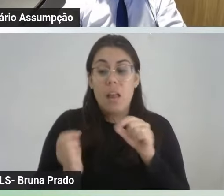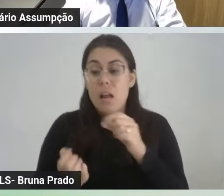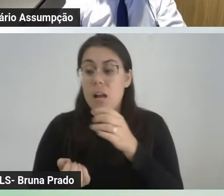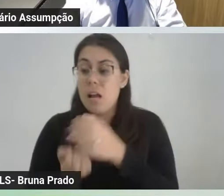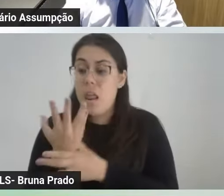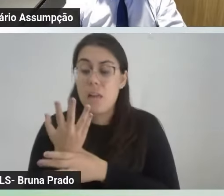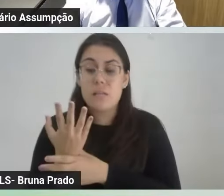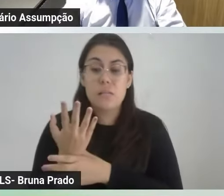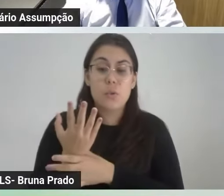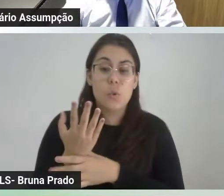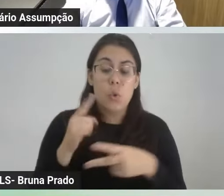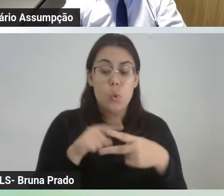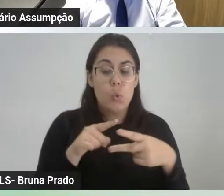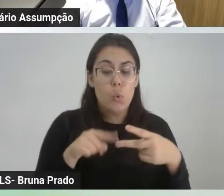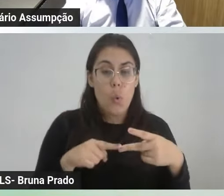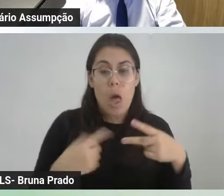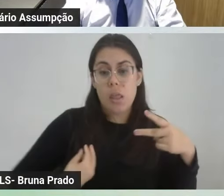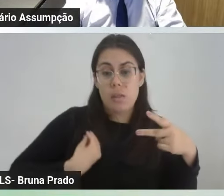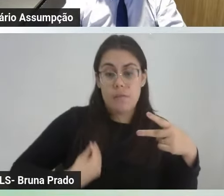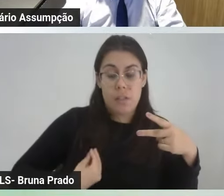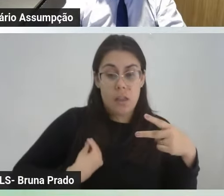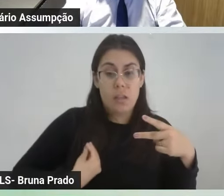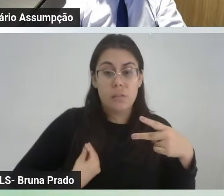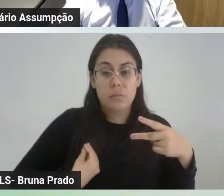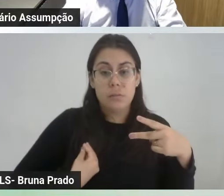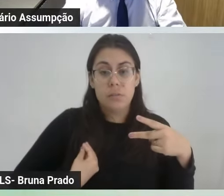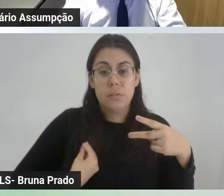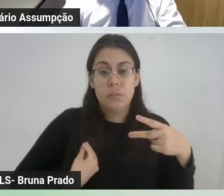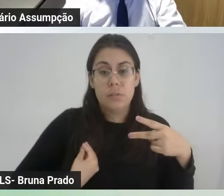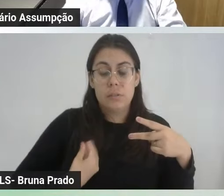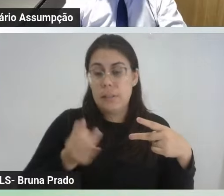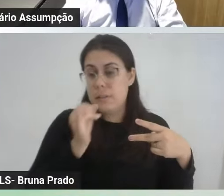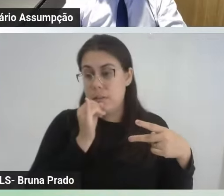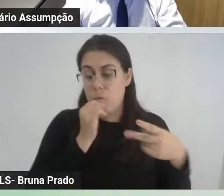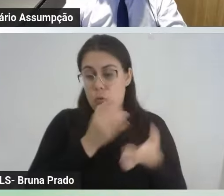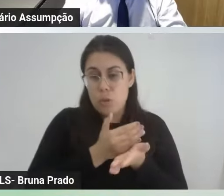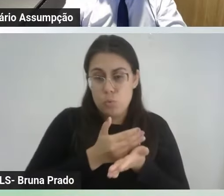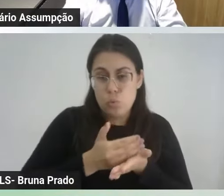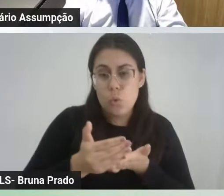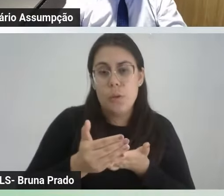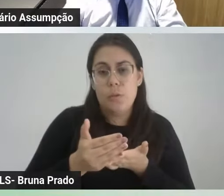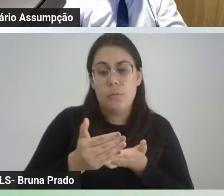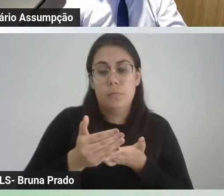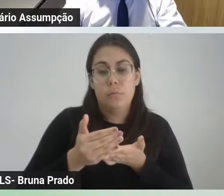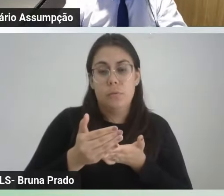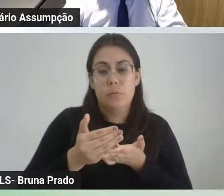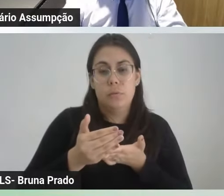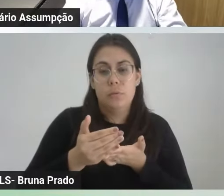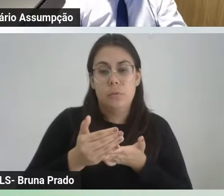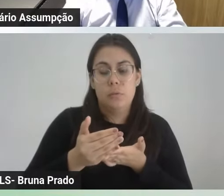vidas paralelas que hoje a criança já é inserida desde o início. Que eu acho, que eu chamo de vida